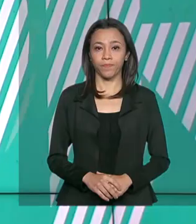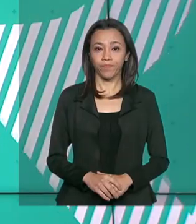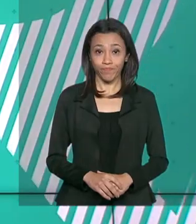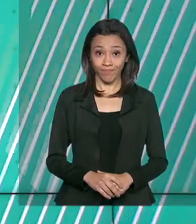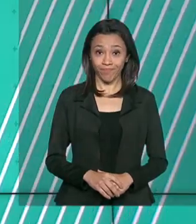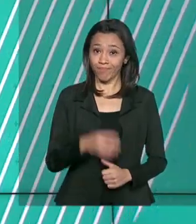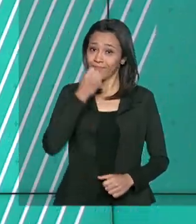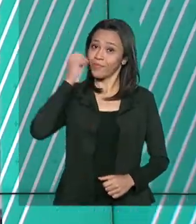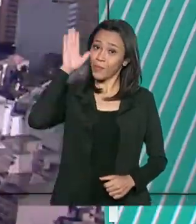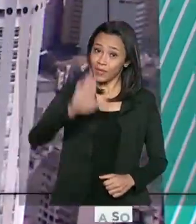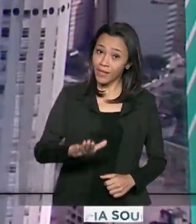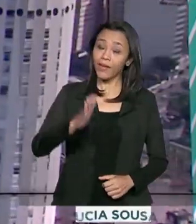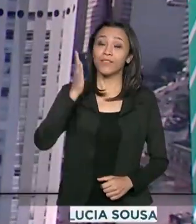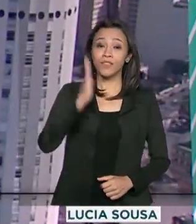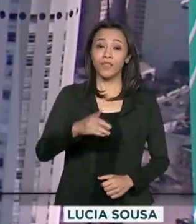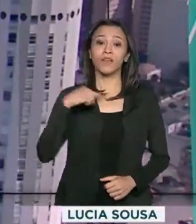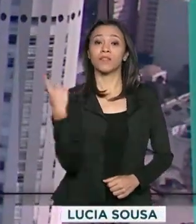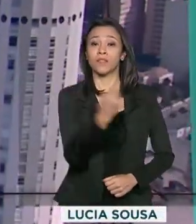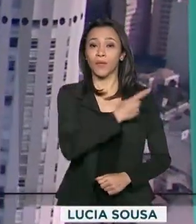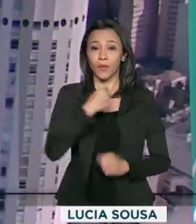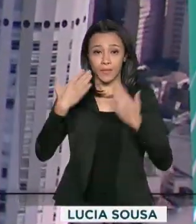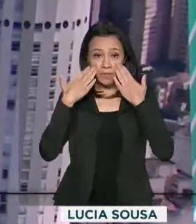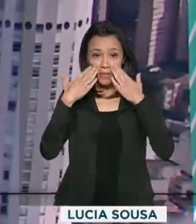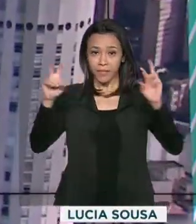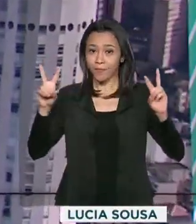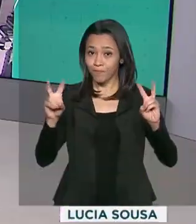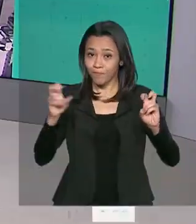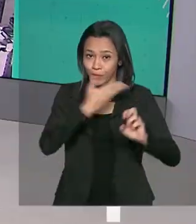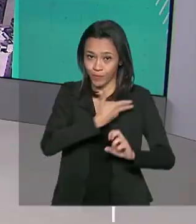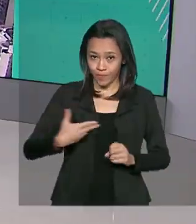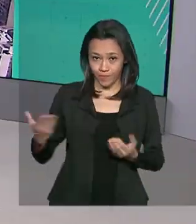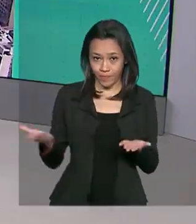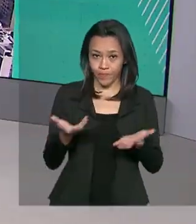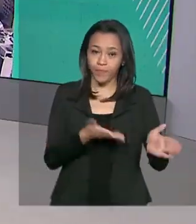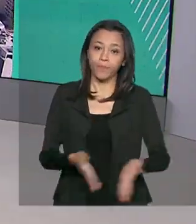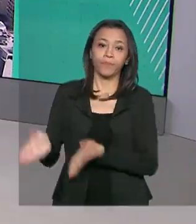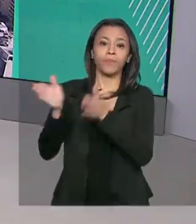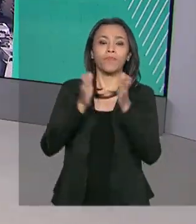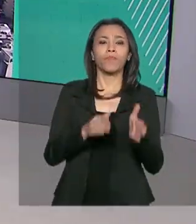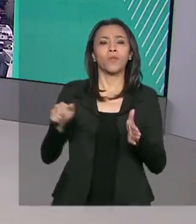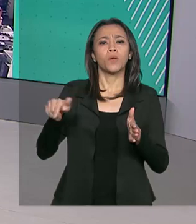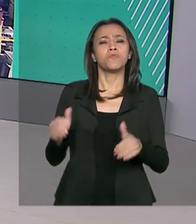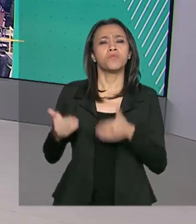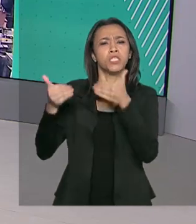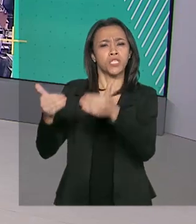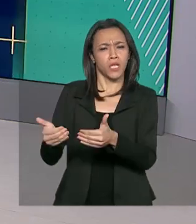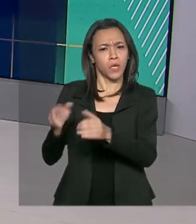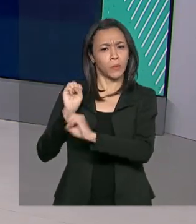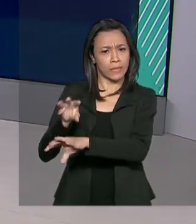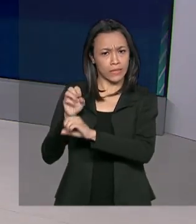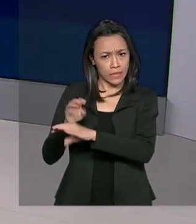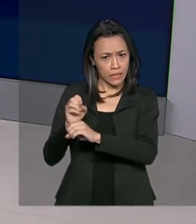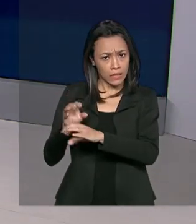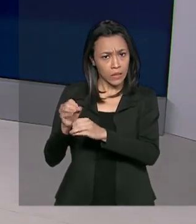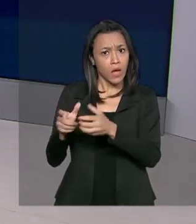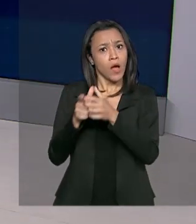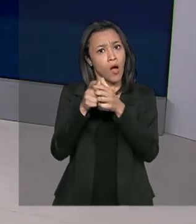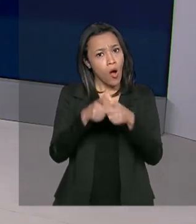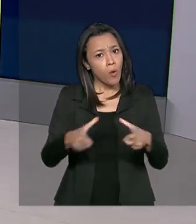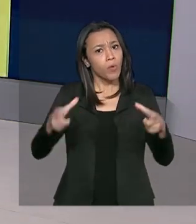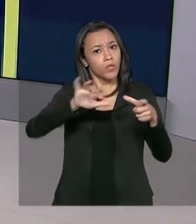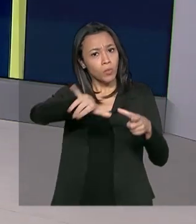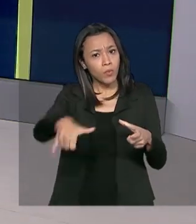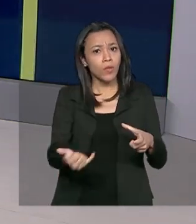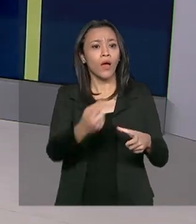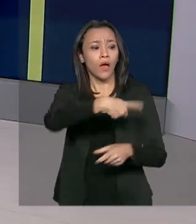Boa tarde, já estamos no ar com mais um governo agora. O Ministério da Educação ampliou as possibilidades de estudantes